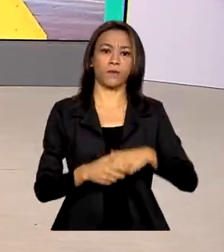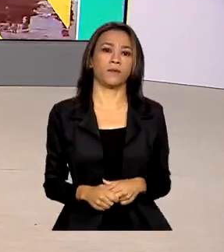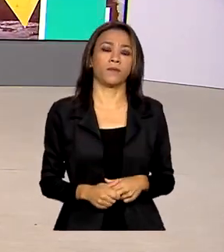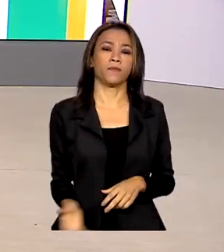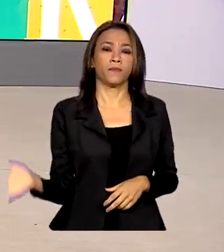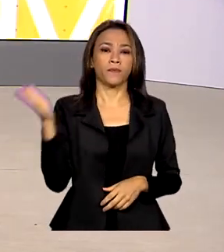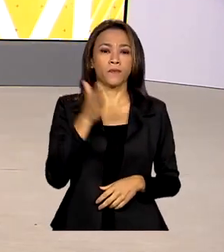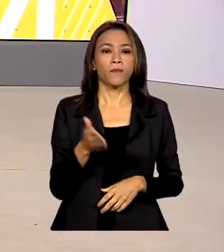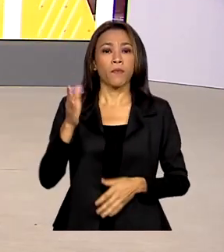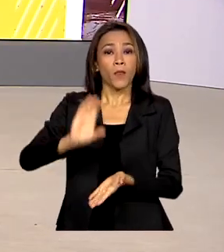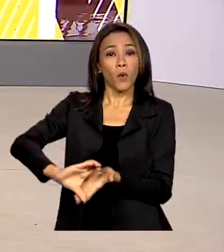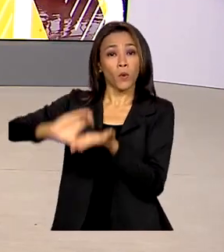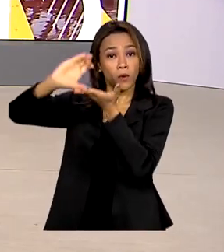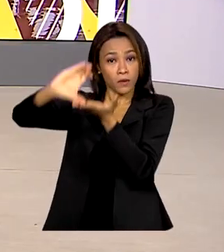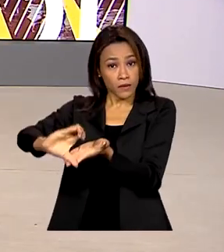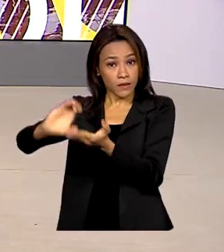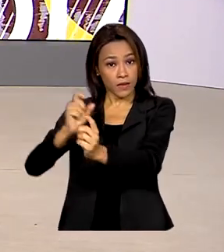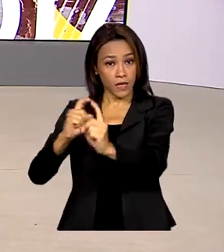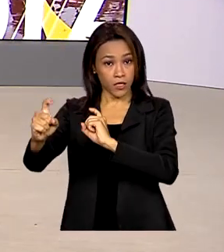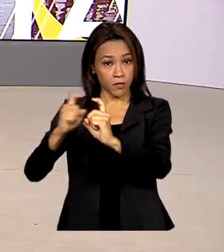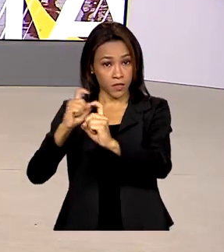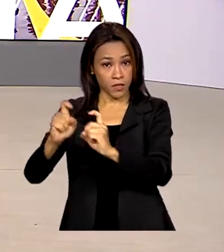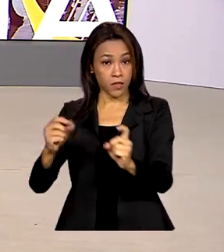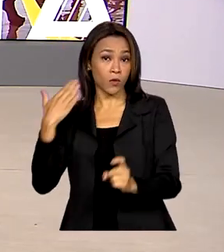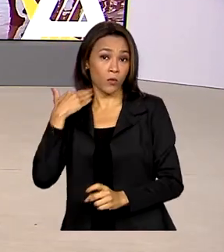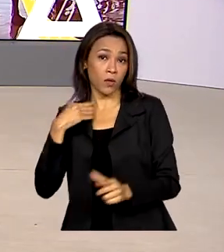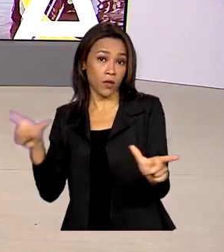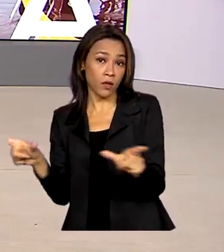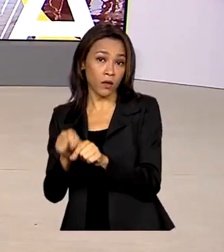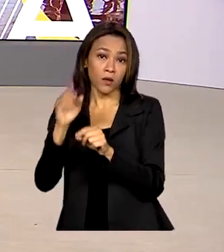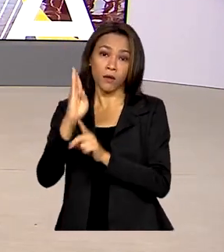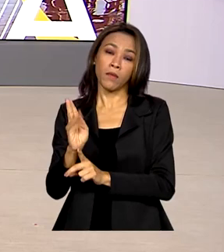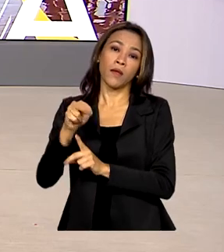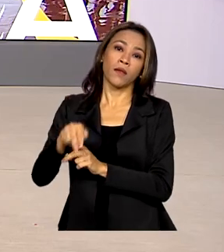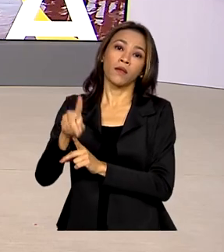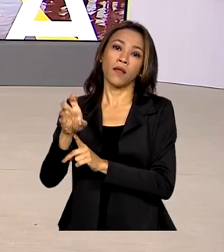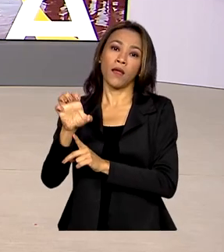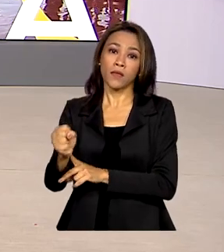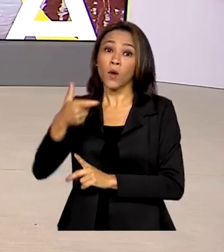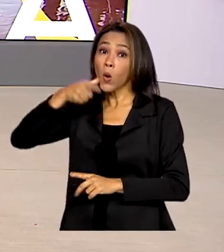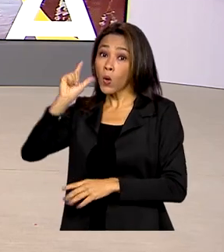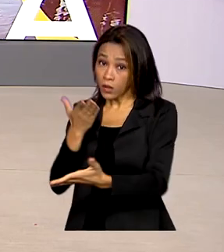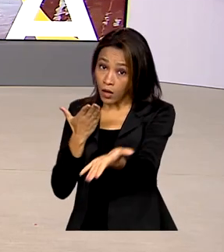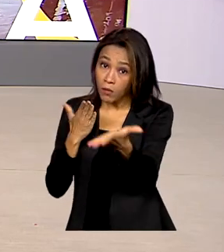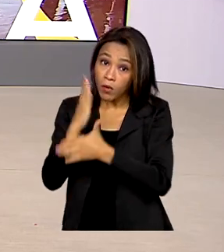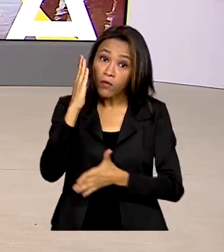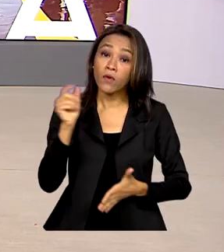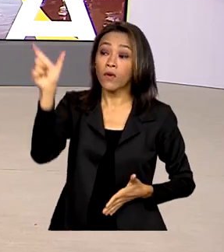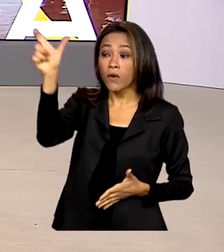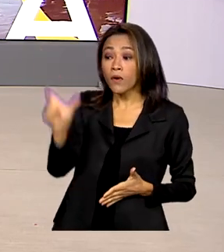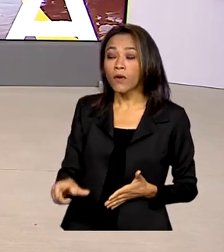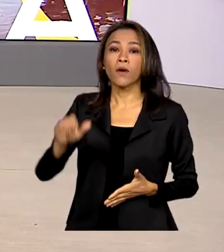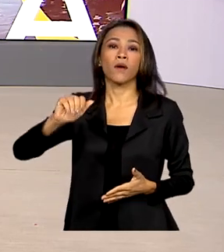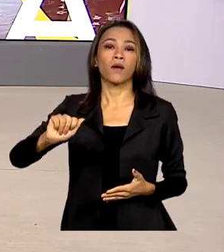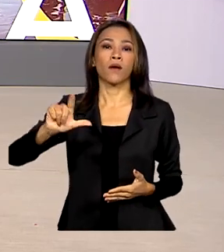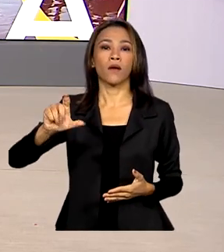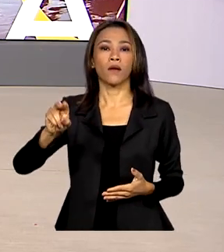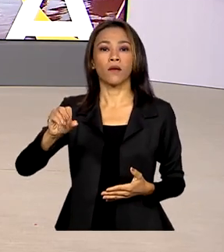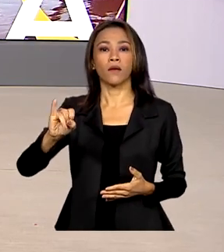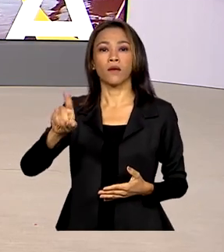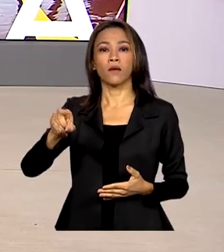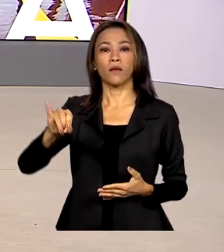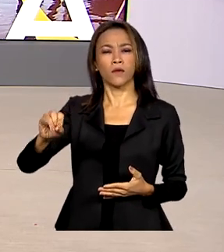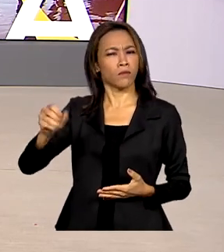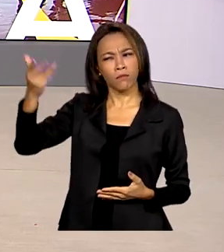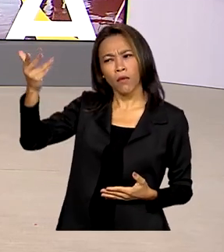O Conselho de Administração do BNDES aprovou ontem o nome de Aloysio Mercadante para assumir o